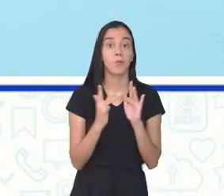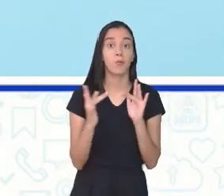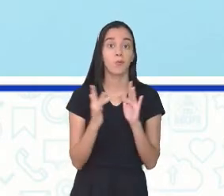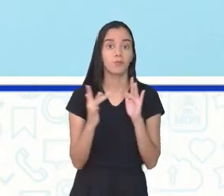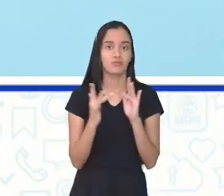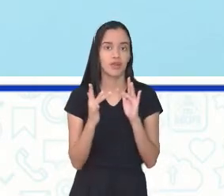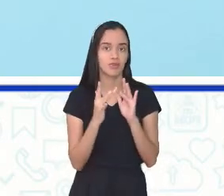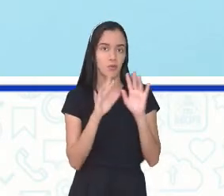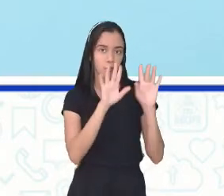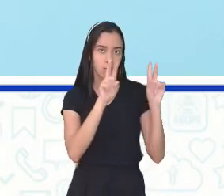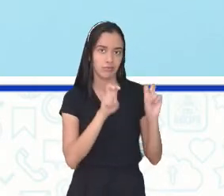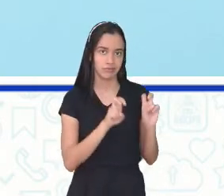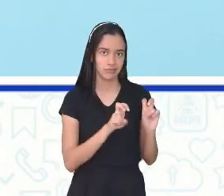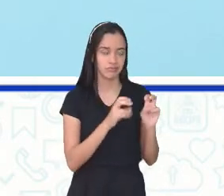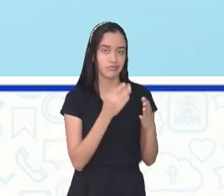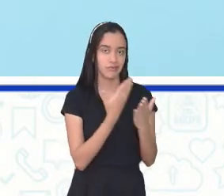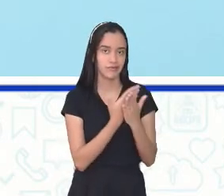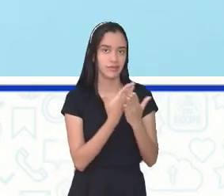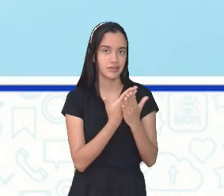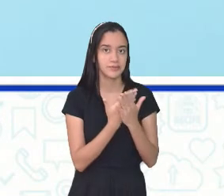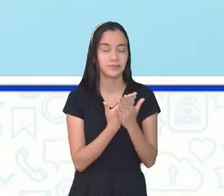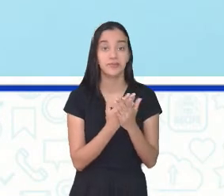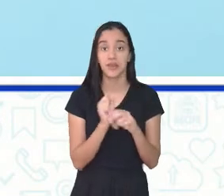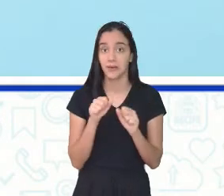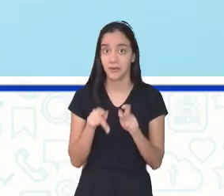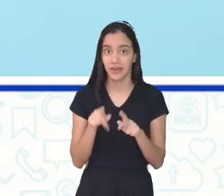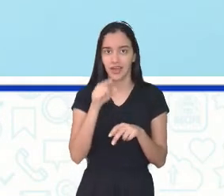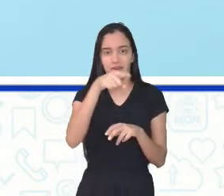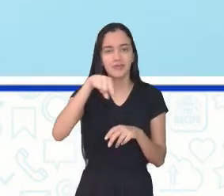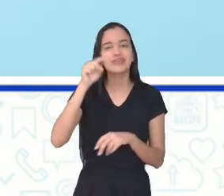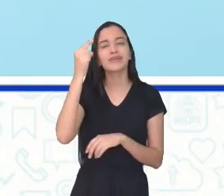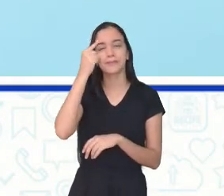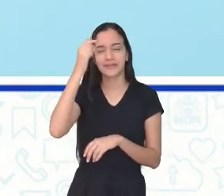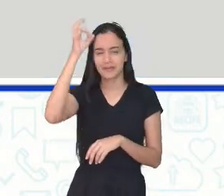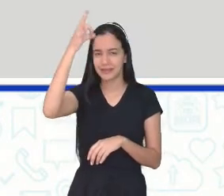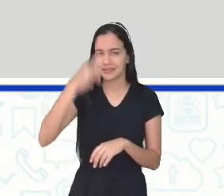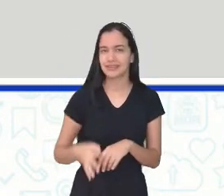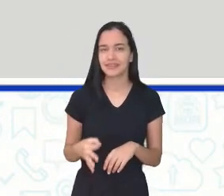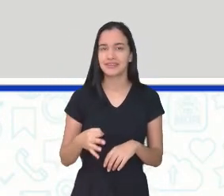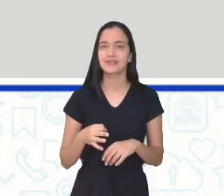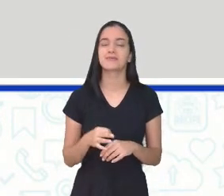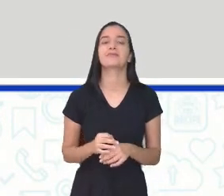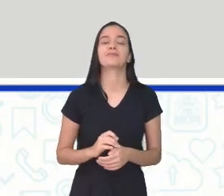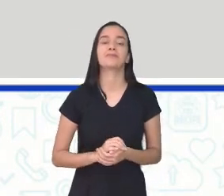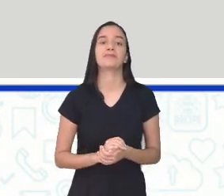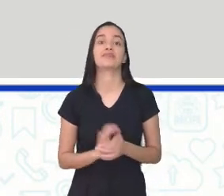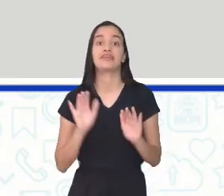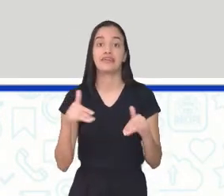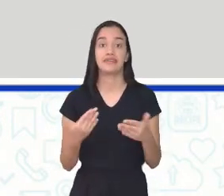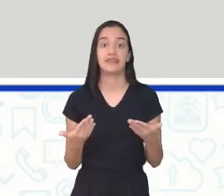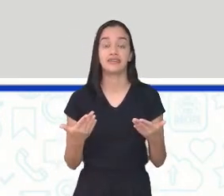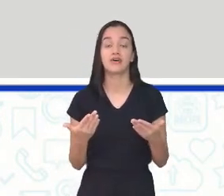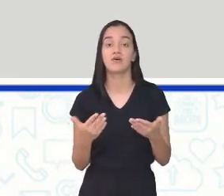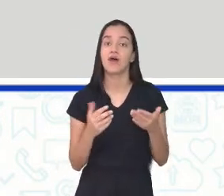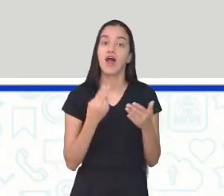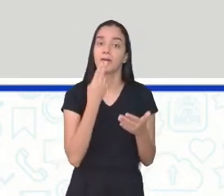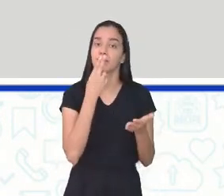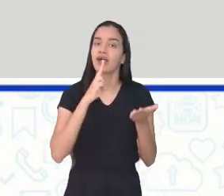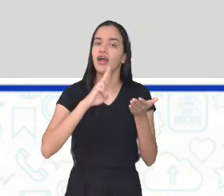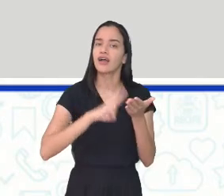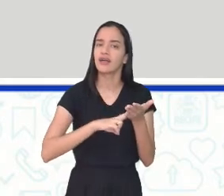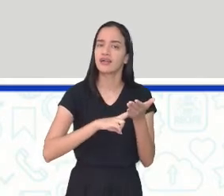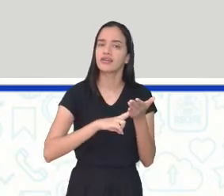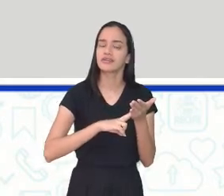com o tema da aula, é isso aí mesmo, tá? Você está pensando certo. Então, a carta do